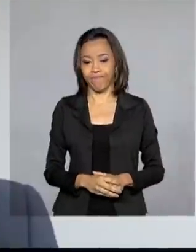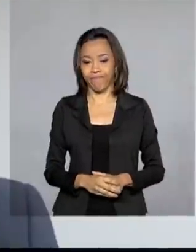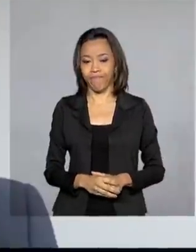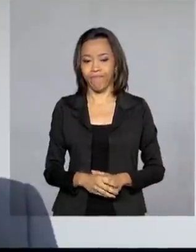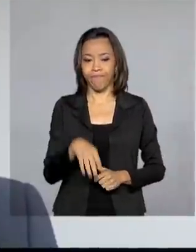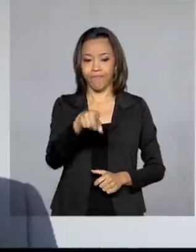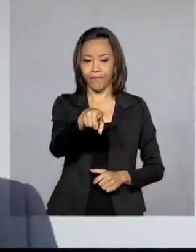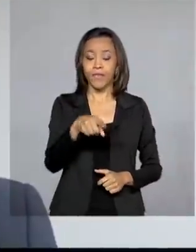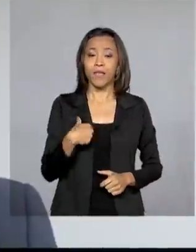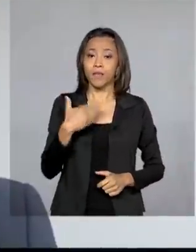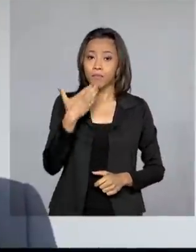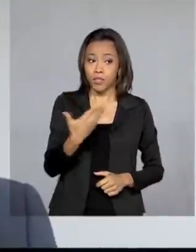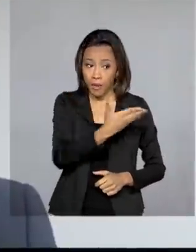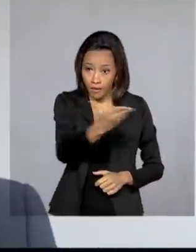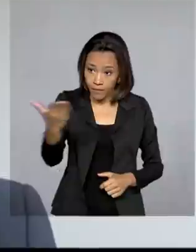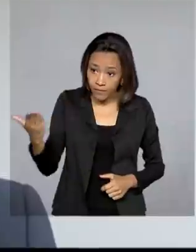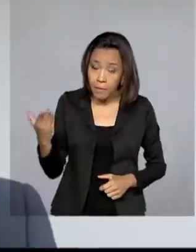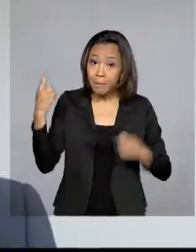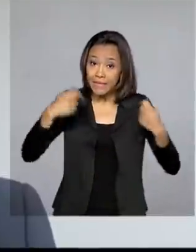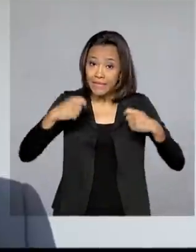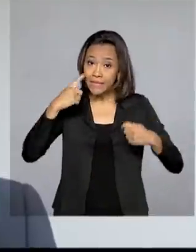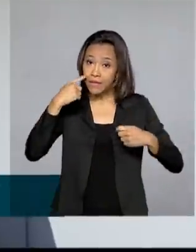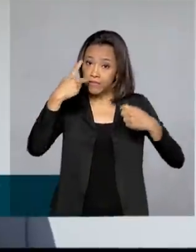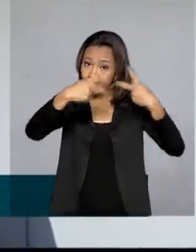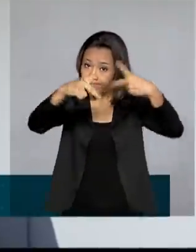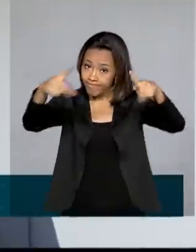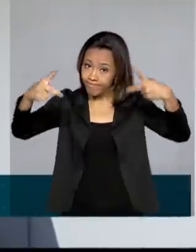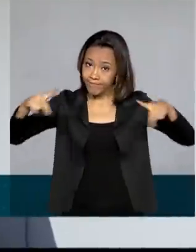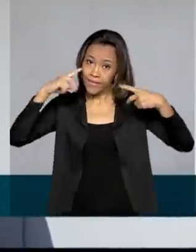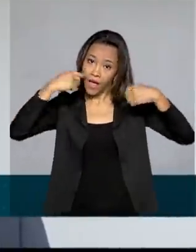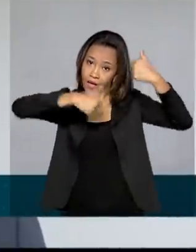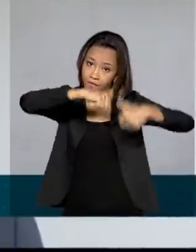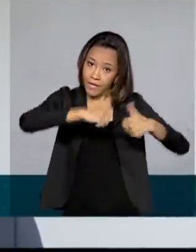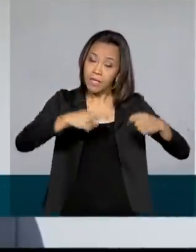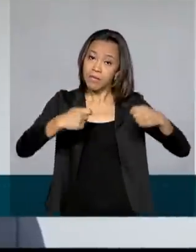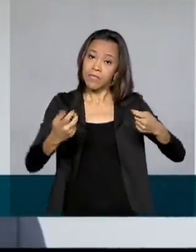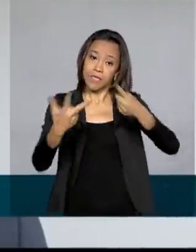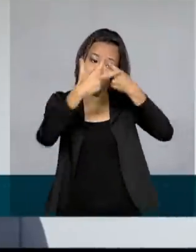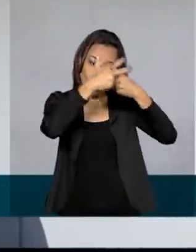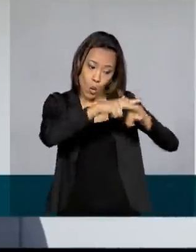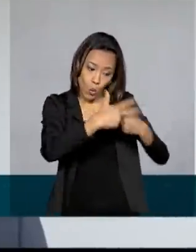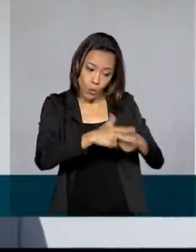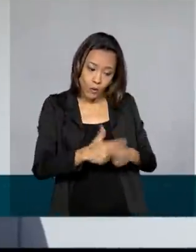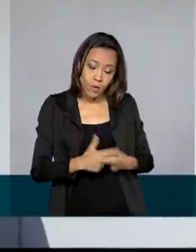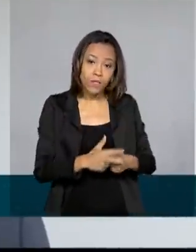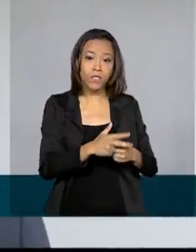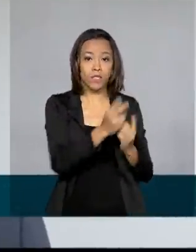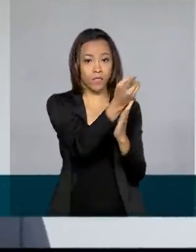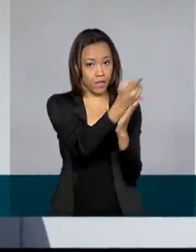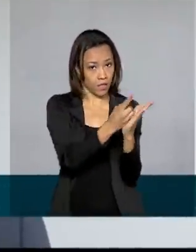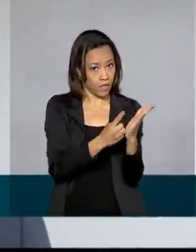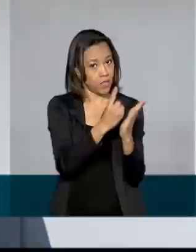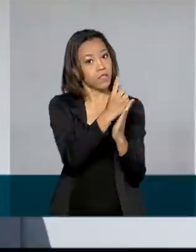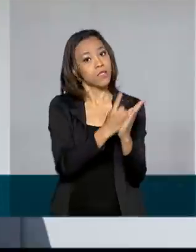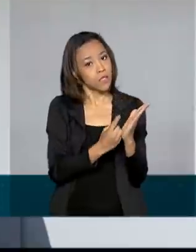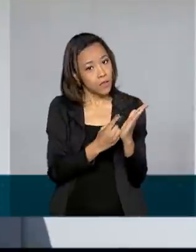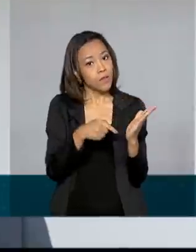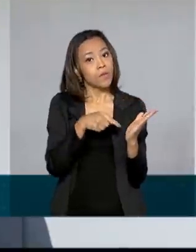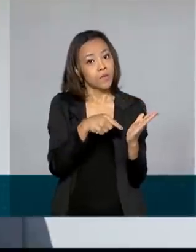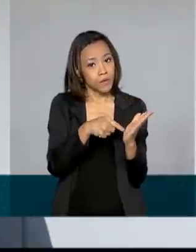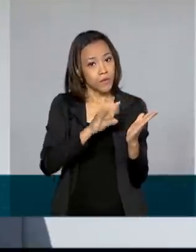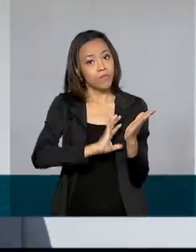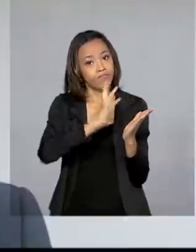O contribuinte deve avaliar se é o caso dele retificar a sua declaração, corrigir esses erros que